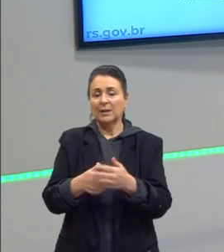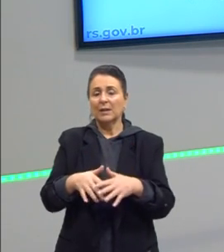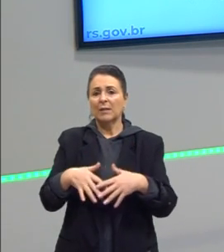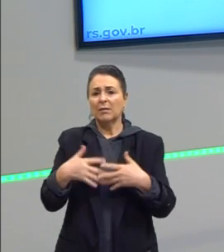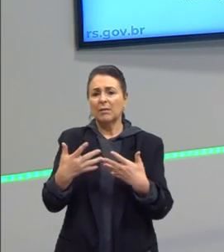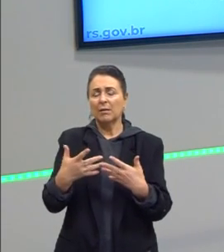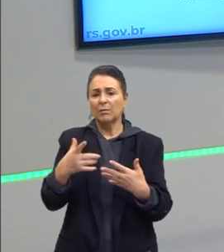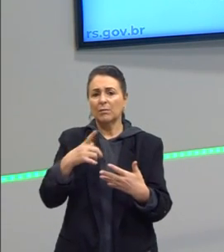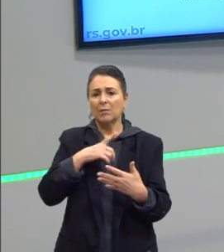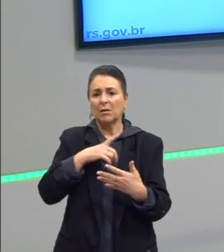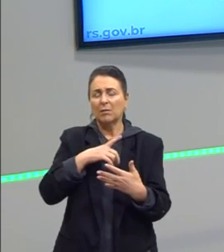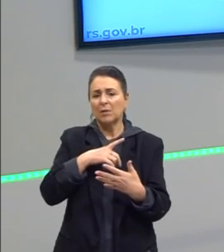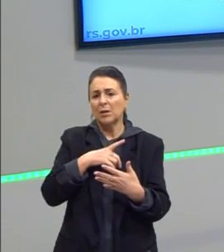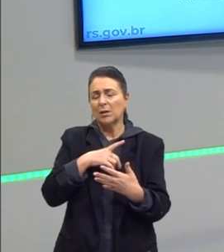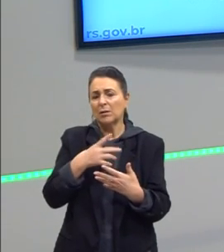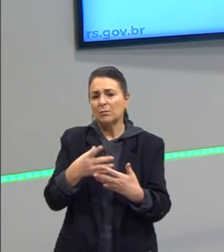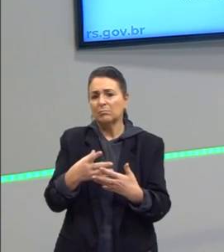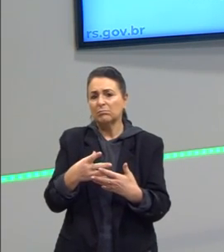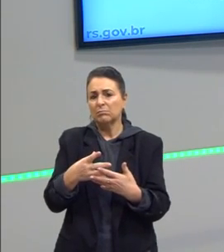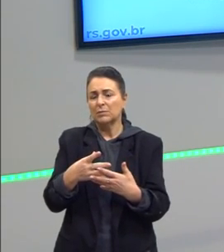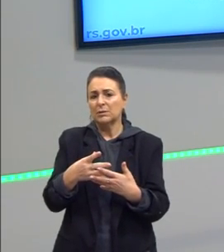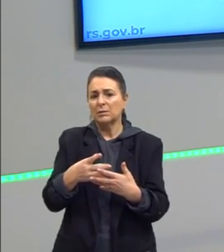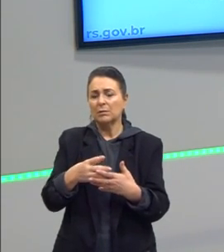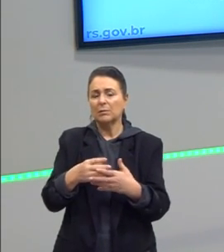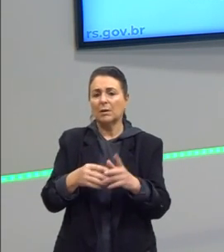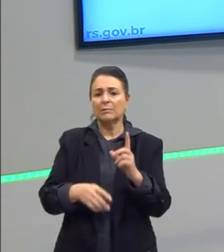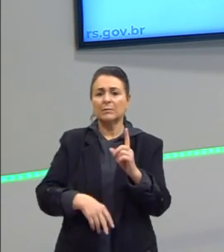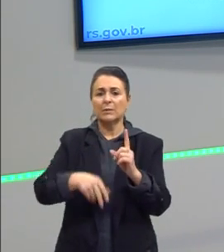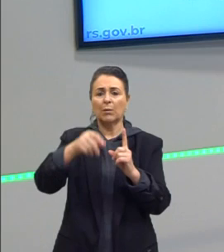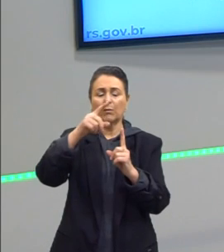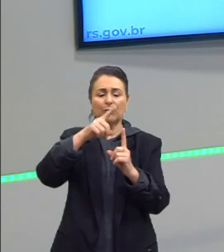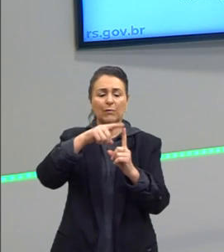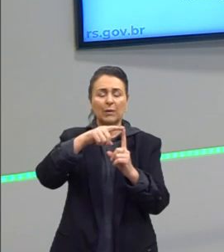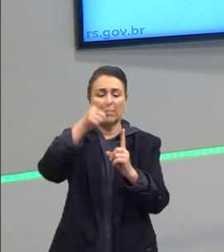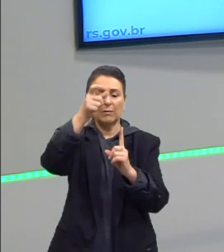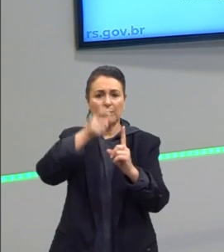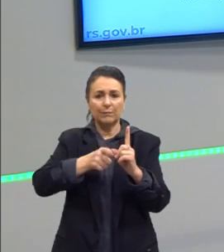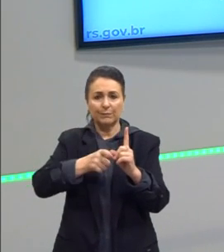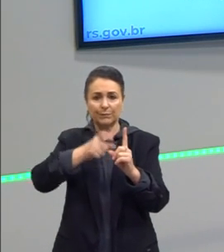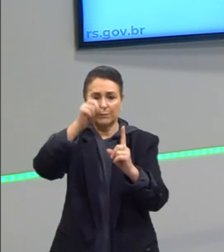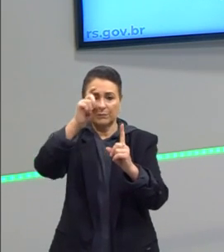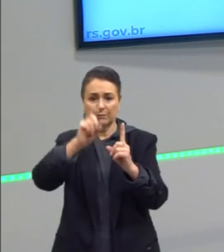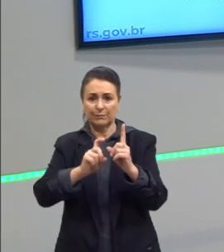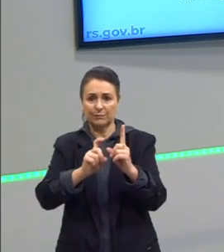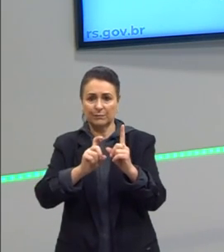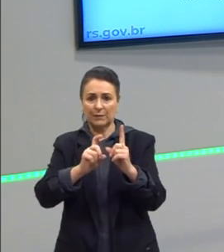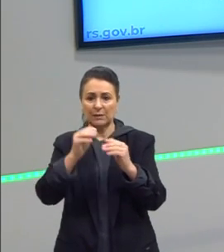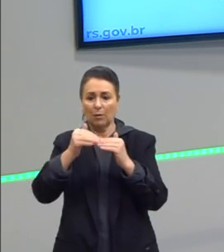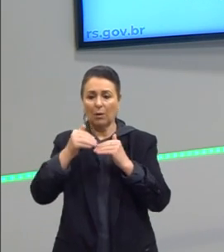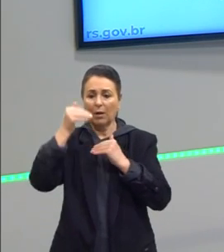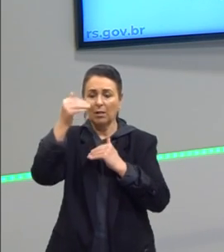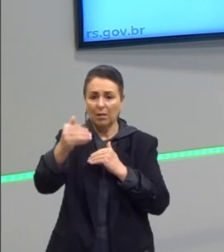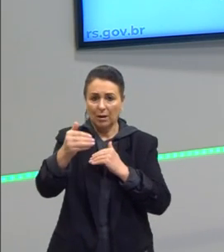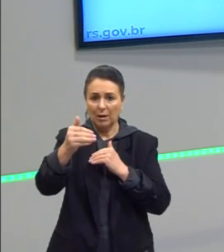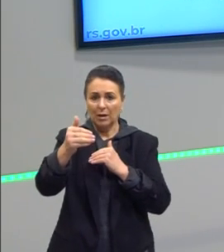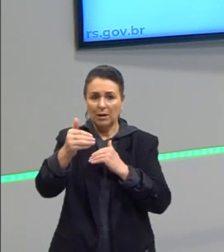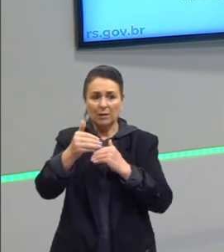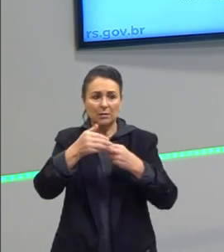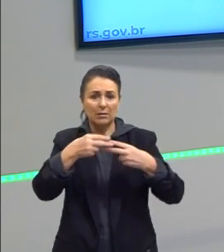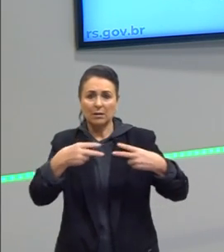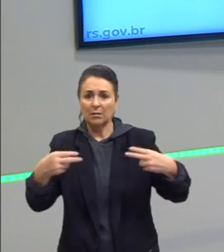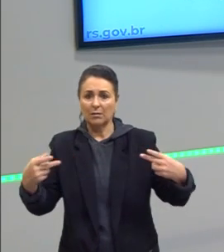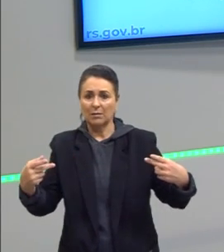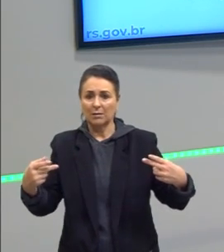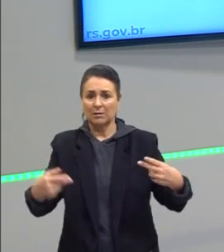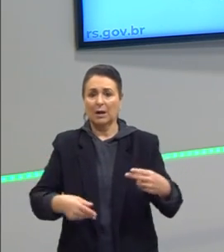não se era por acaso, acaba ficando metafísica, os livros que estão além da física. Essa é a primeira vez que se usa essa